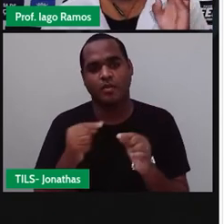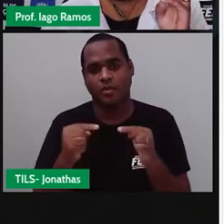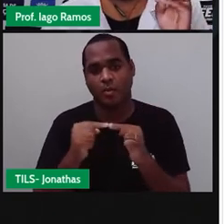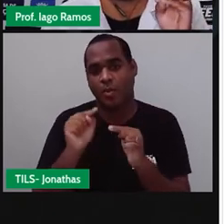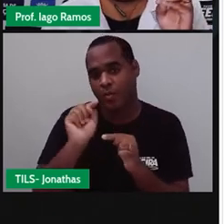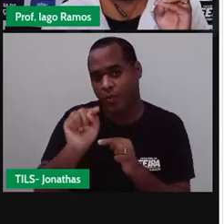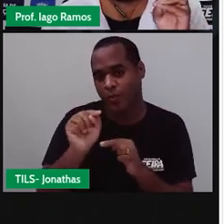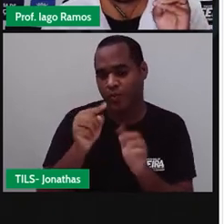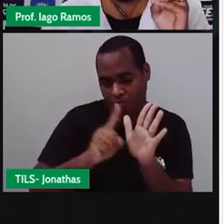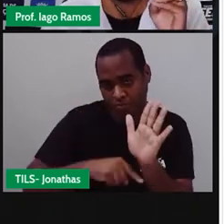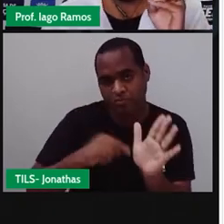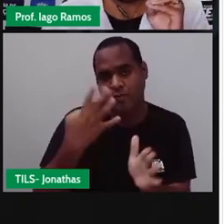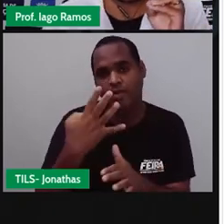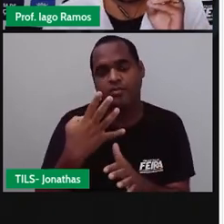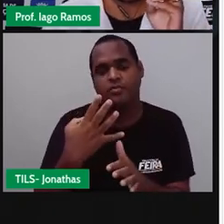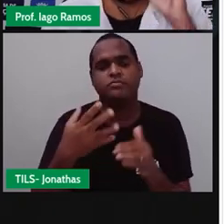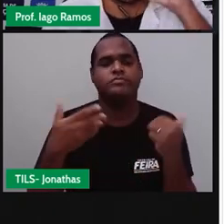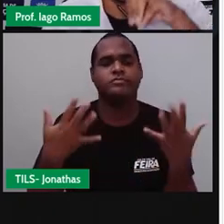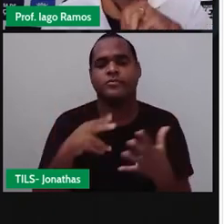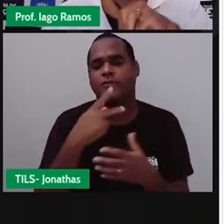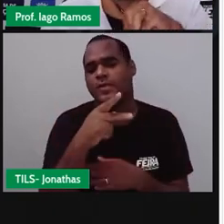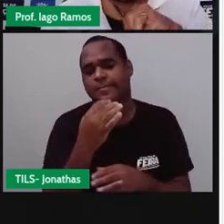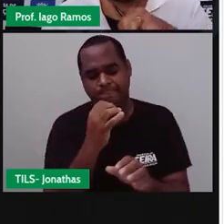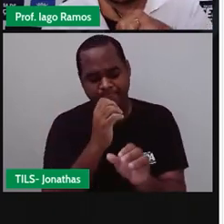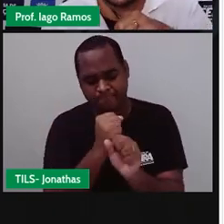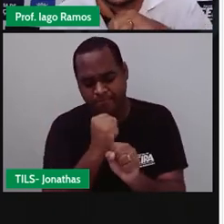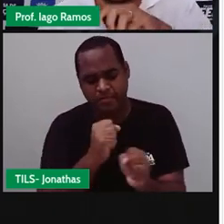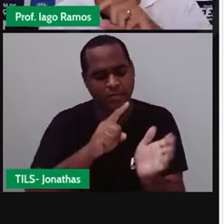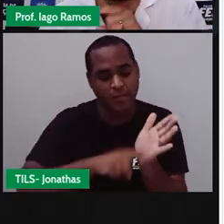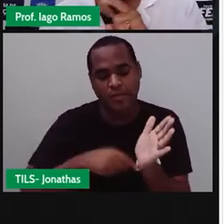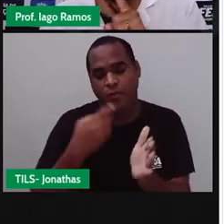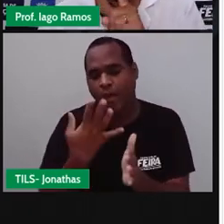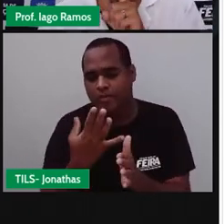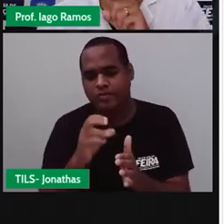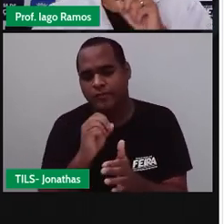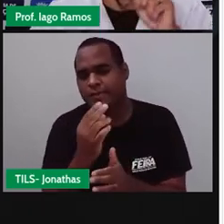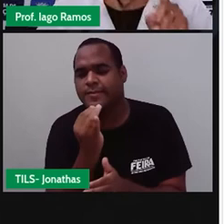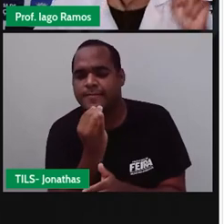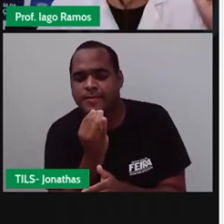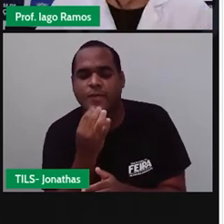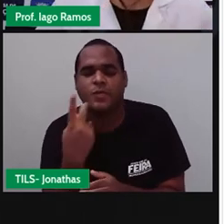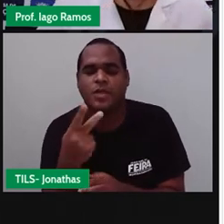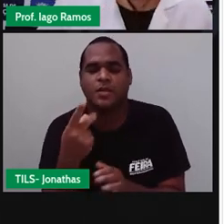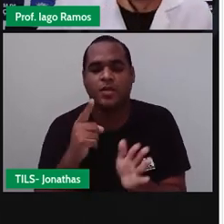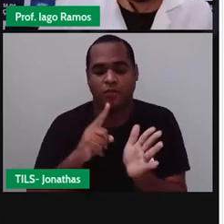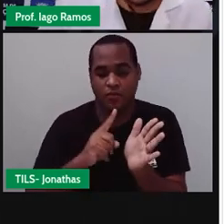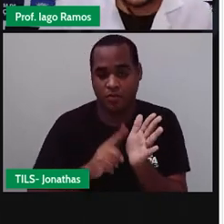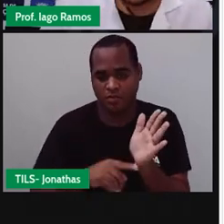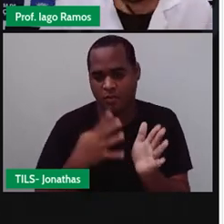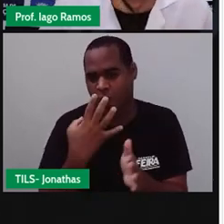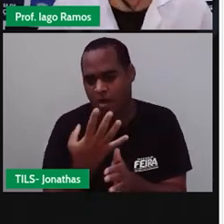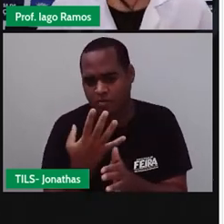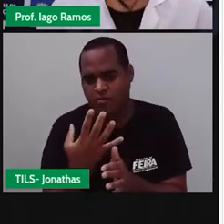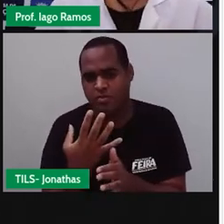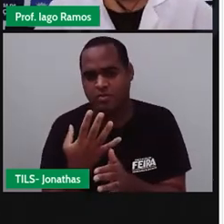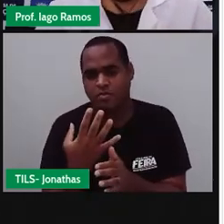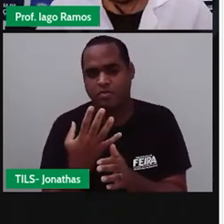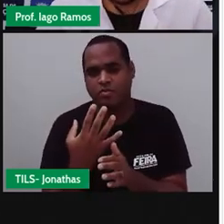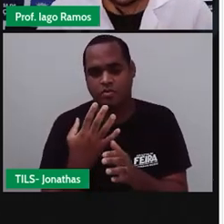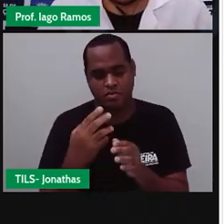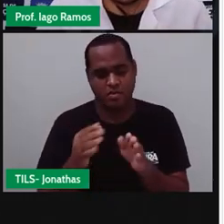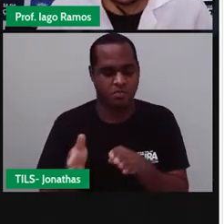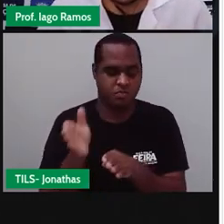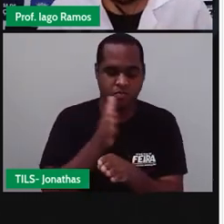pontinho em cima do menos 4. Quando você soma menos 4, você vai caminhar 4 casinhas para a